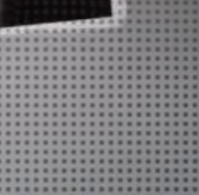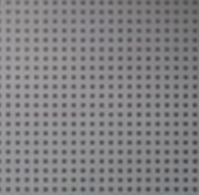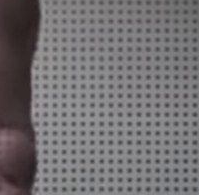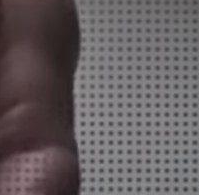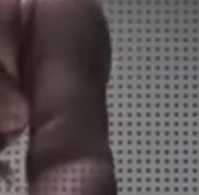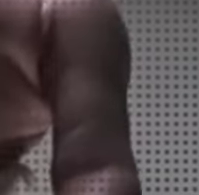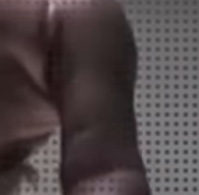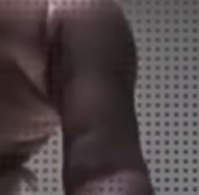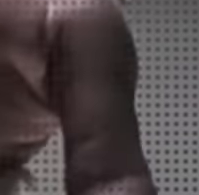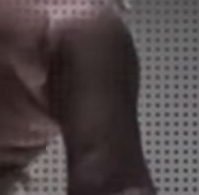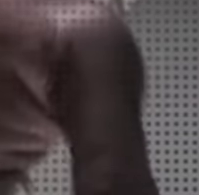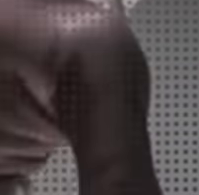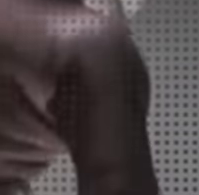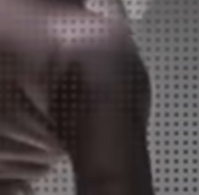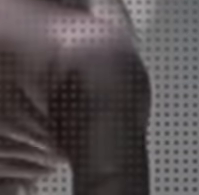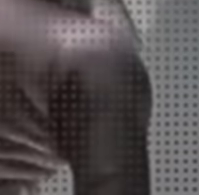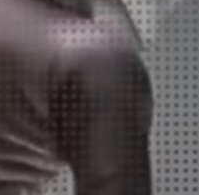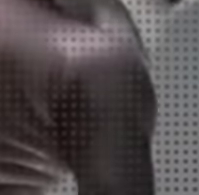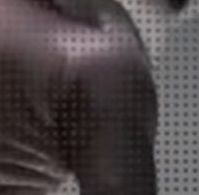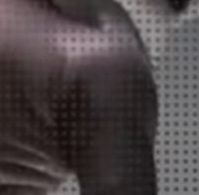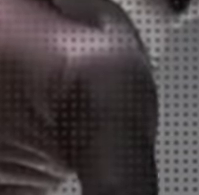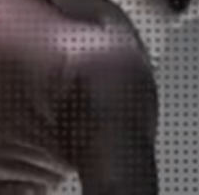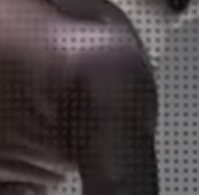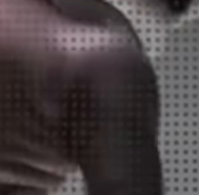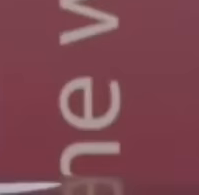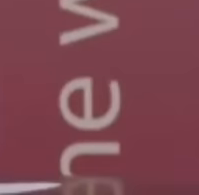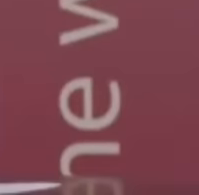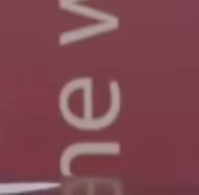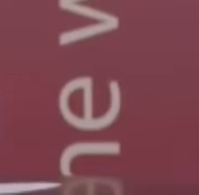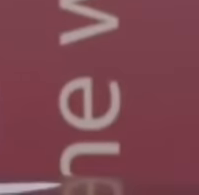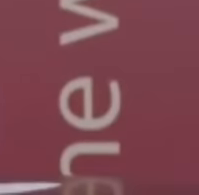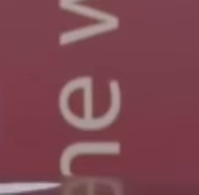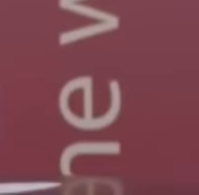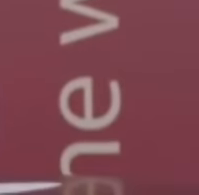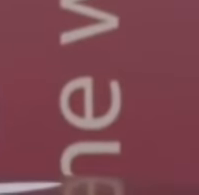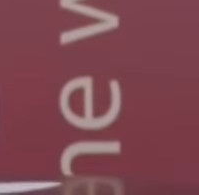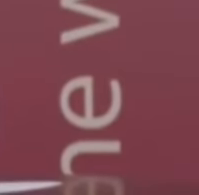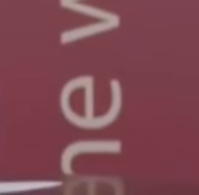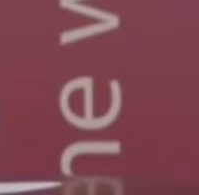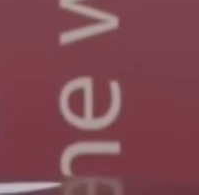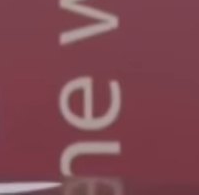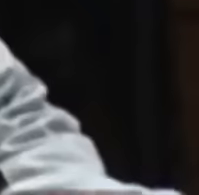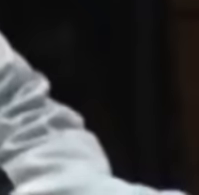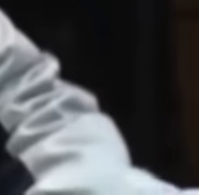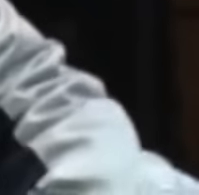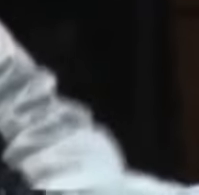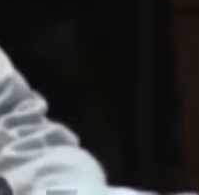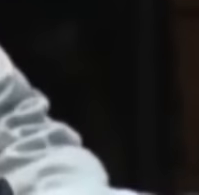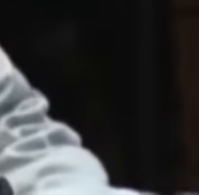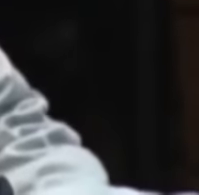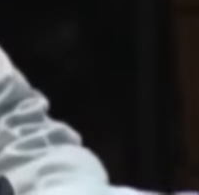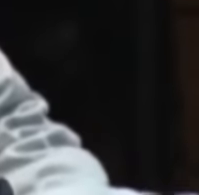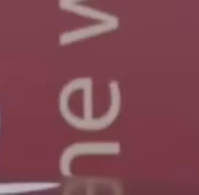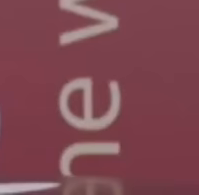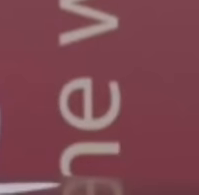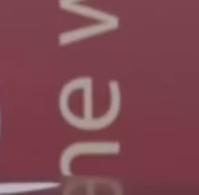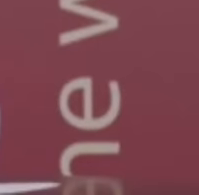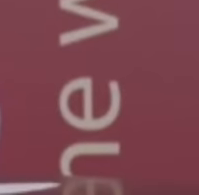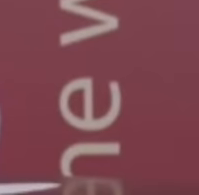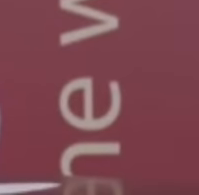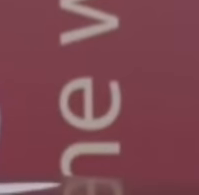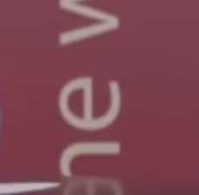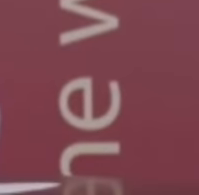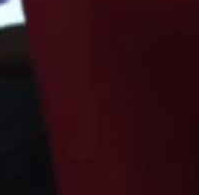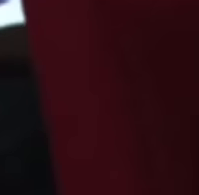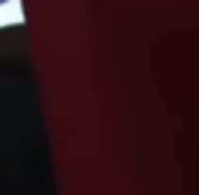Qual a importância do eu construir um vínculo comunitário? Nós não temos um projeto próprio. Nós estamos a serviço de